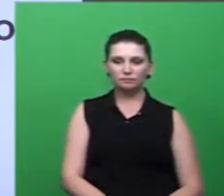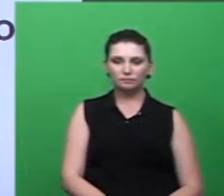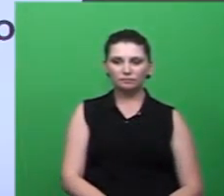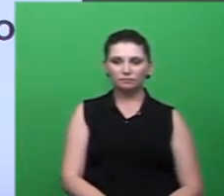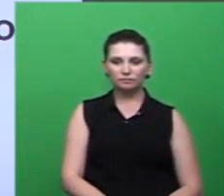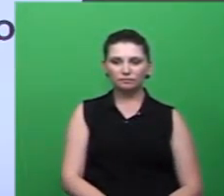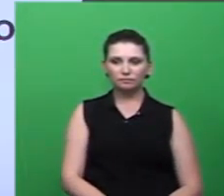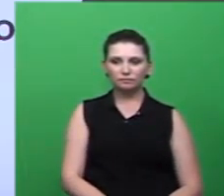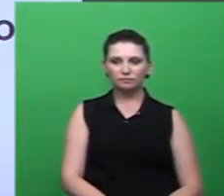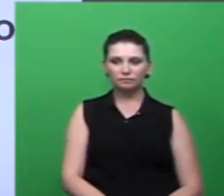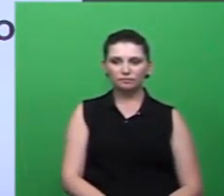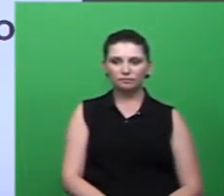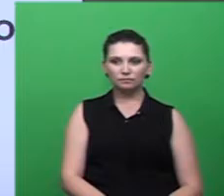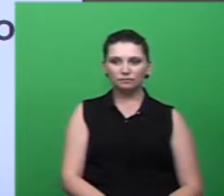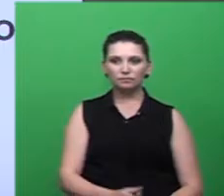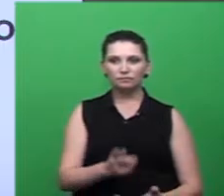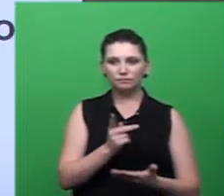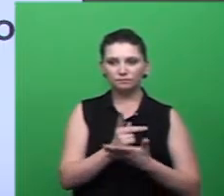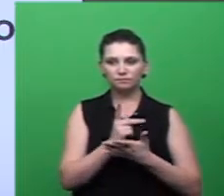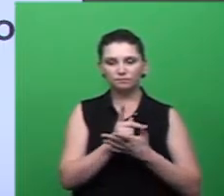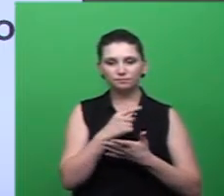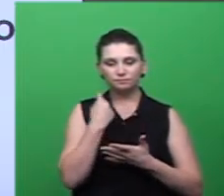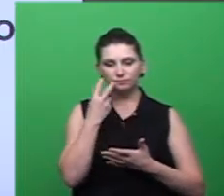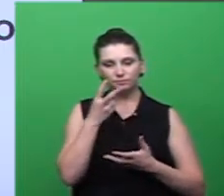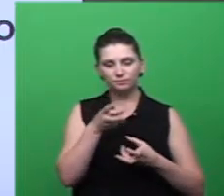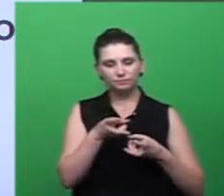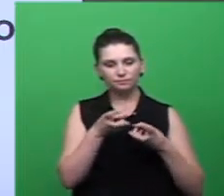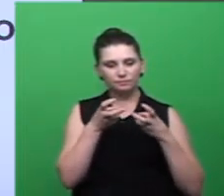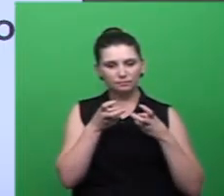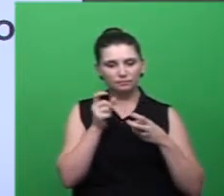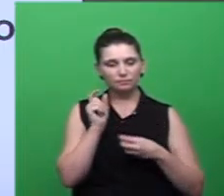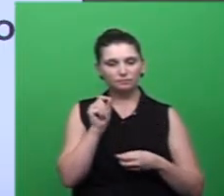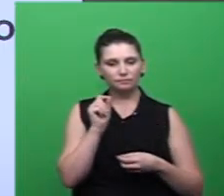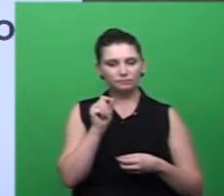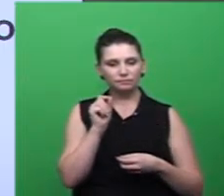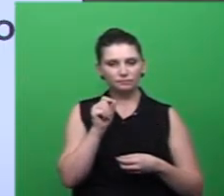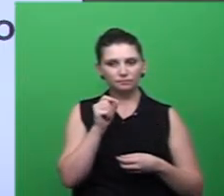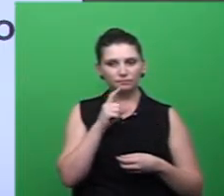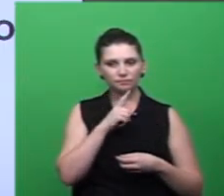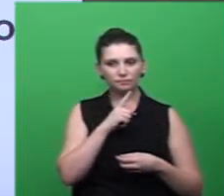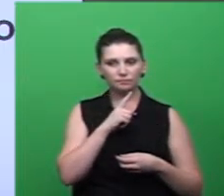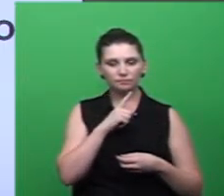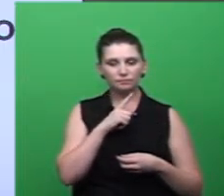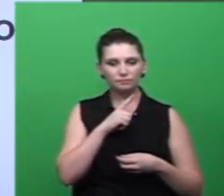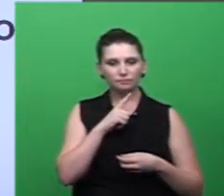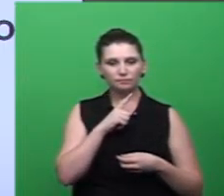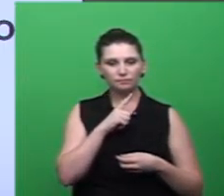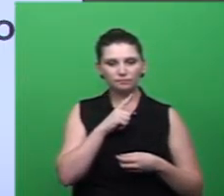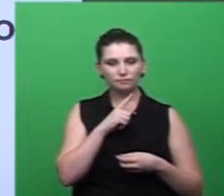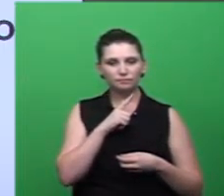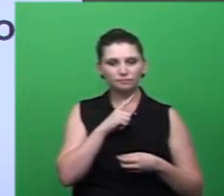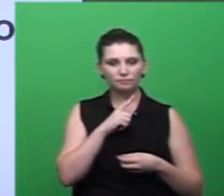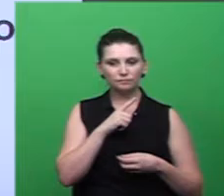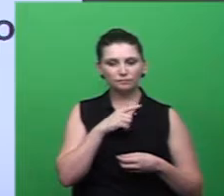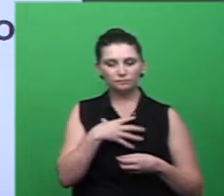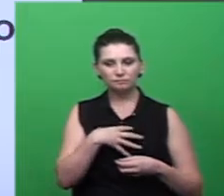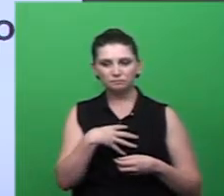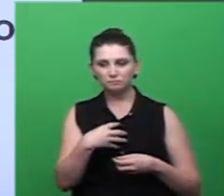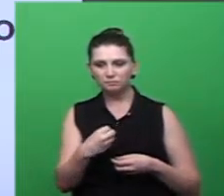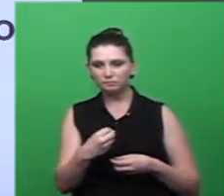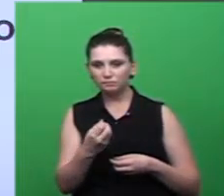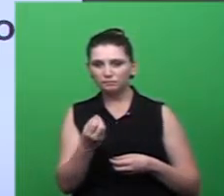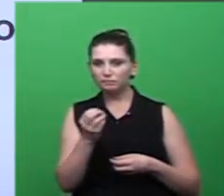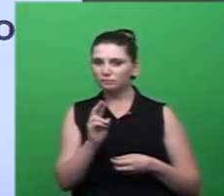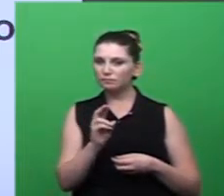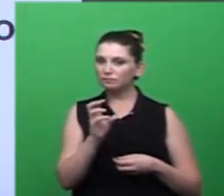Basicamente, então, dentro desses pontos, se a gente identifica algum que tenha a larva ou o ovo, a gente